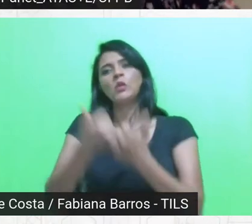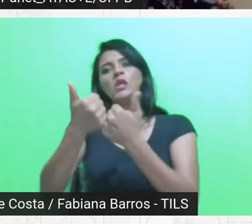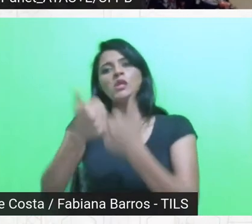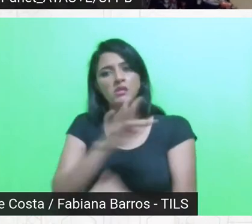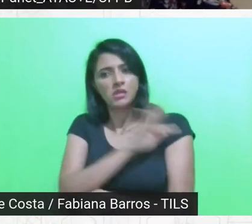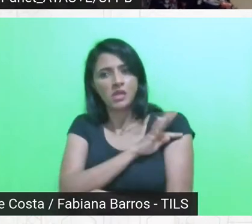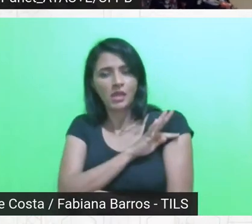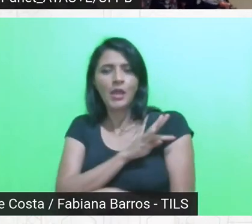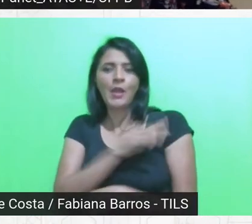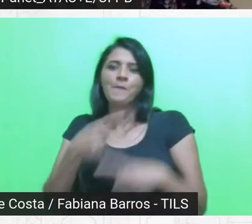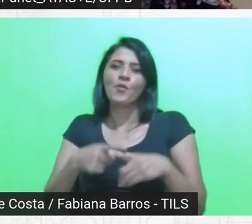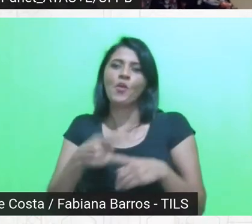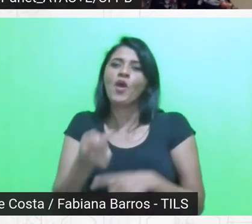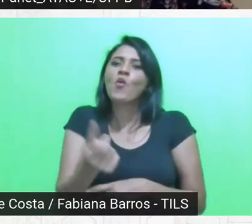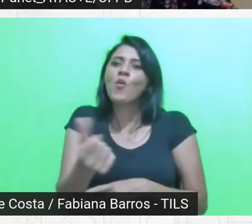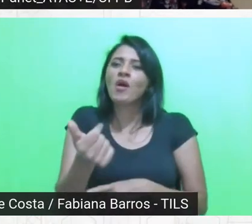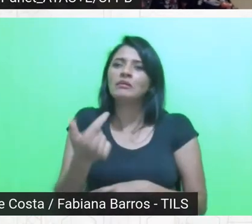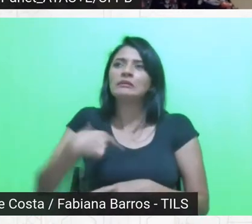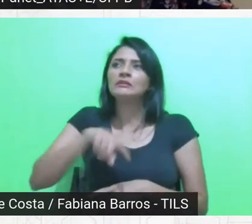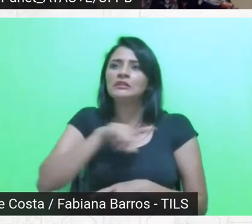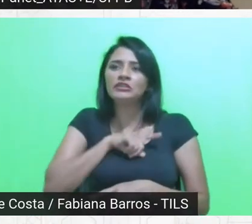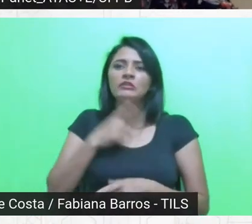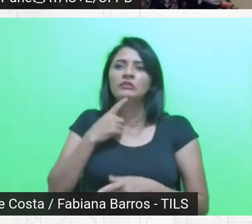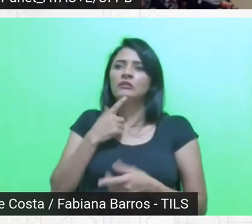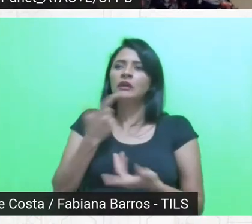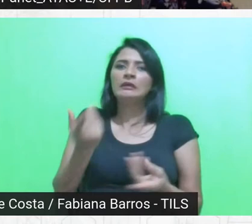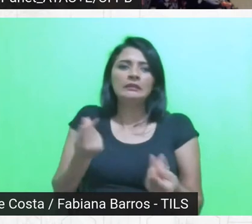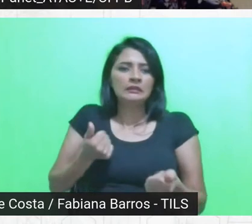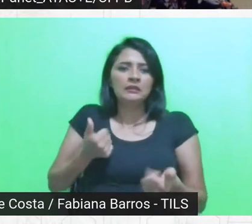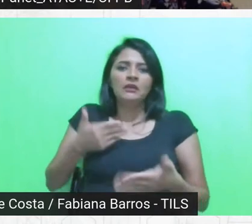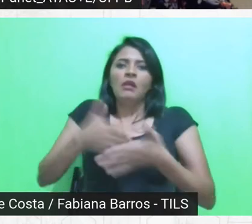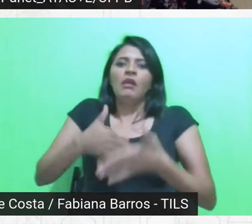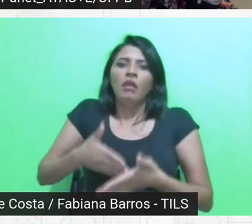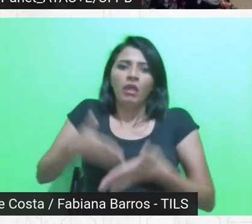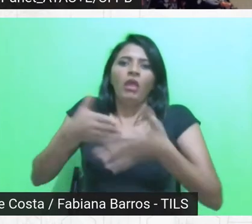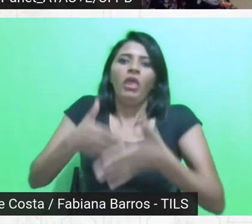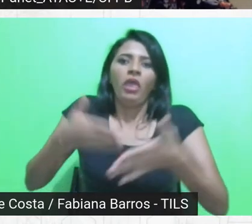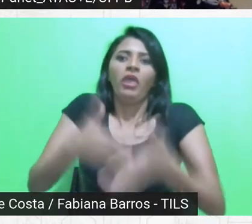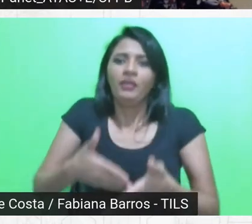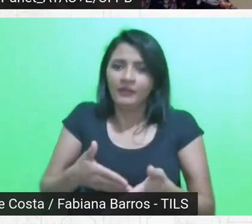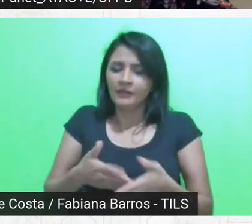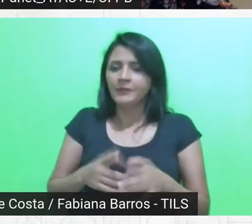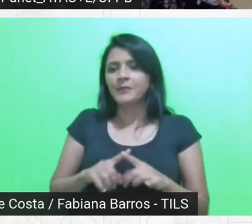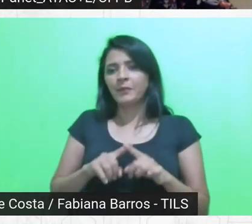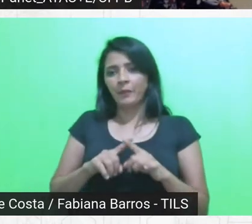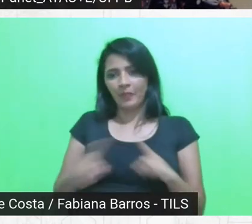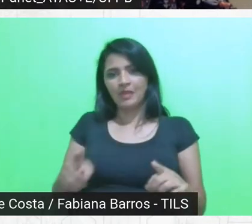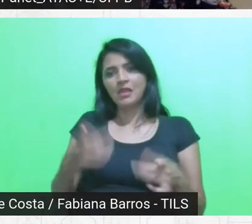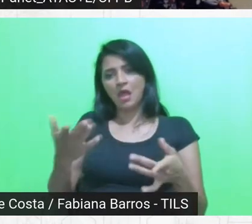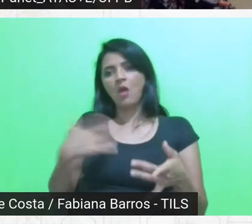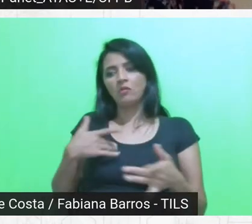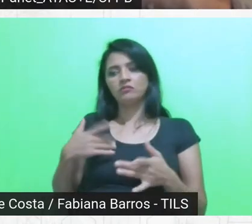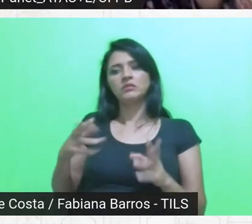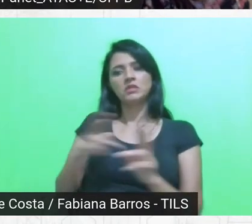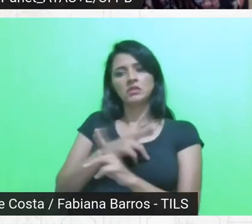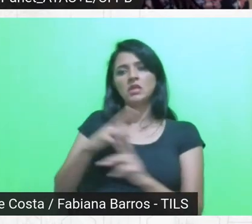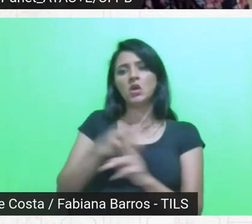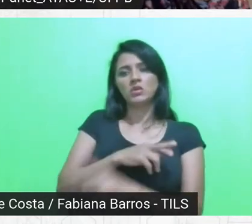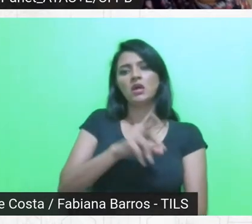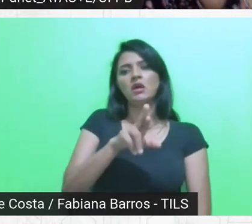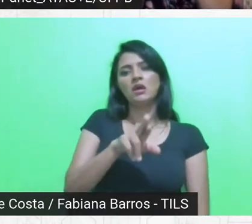como se a gente estivesse rimando contra a corrente, né, a relação das residências médicas, né,